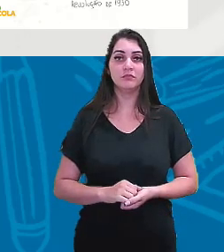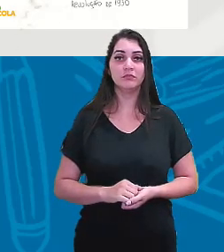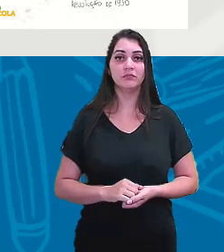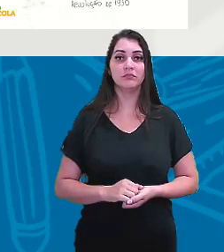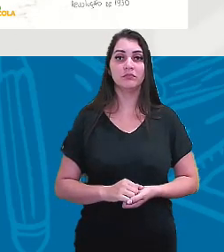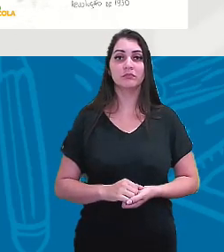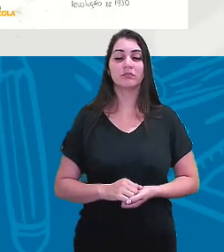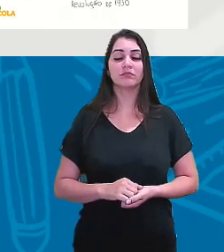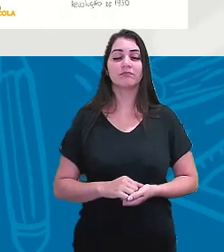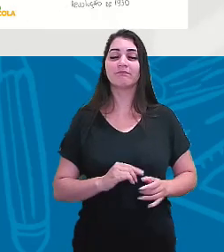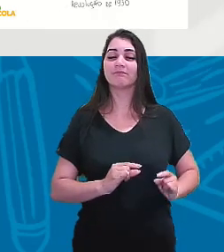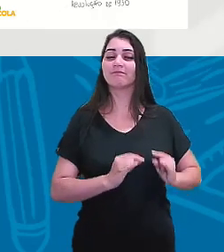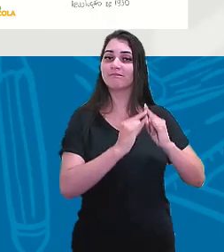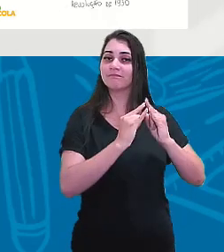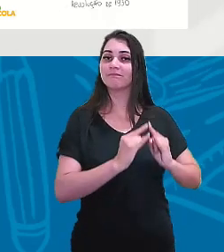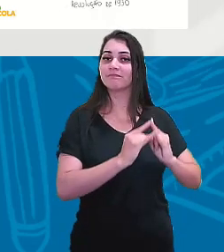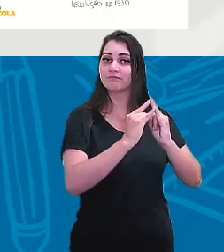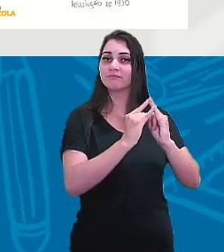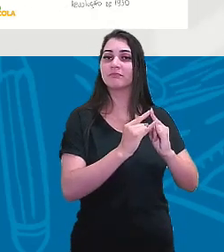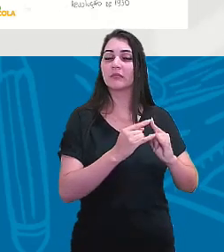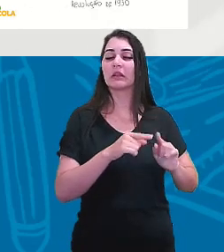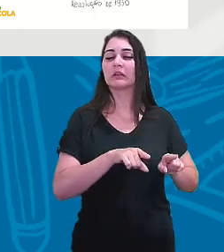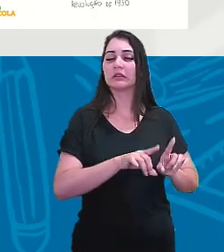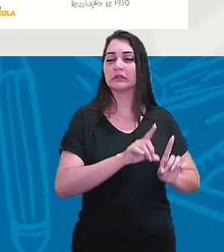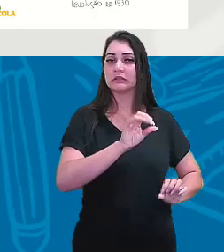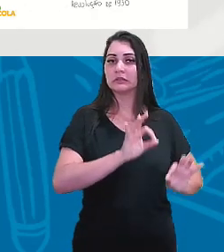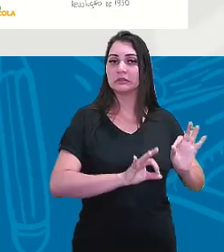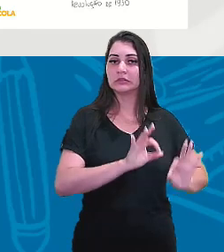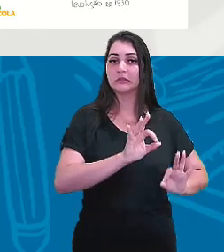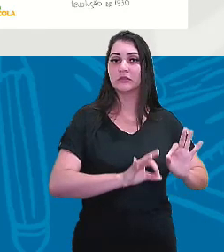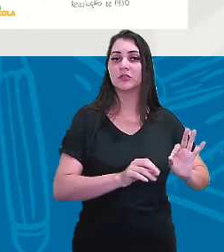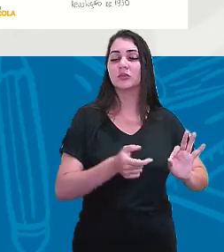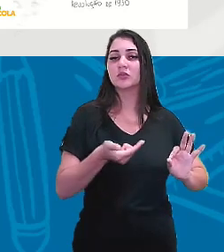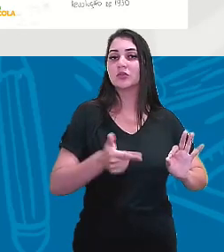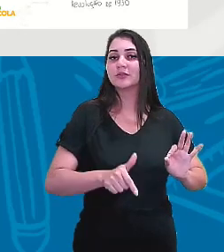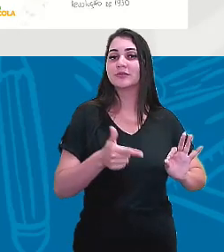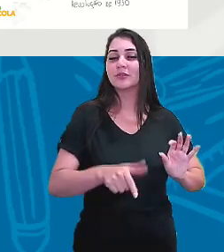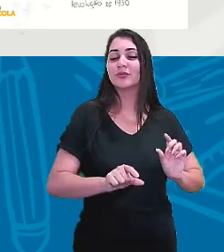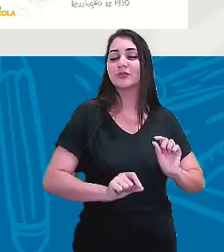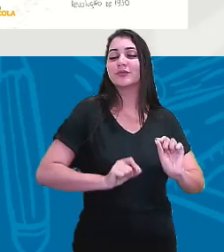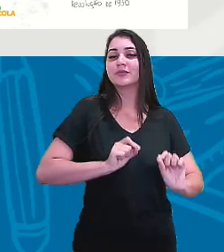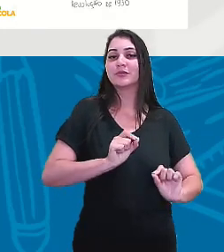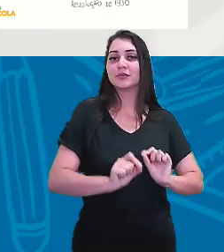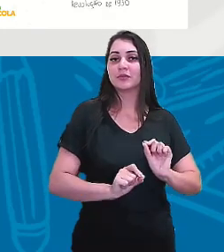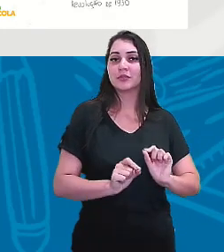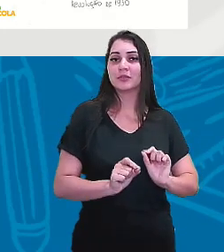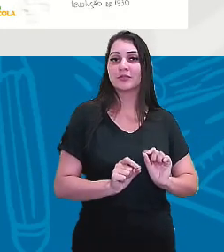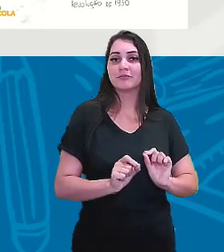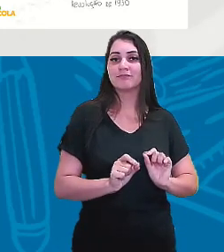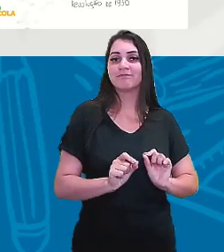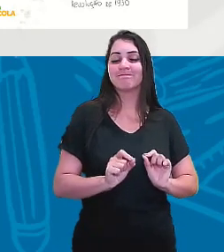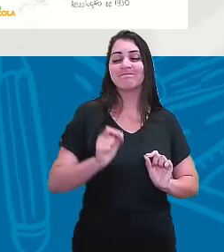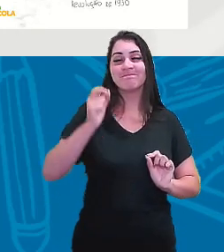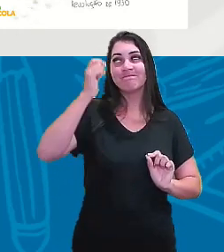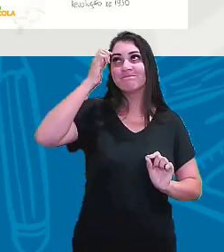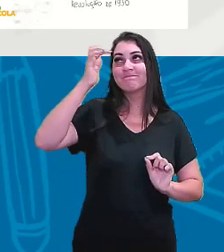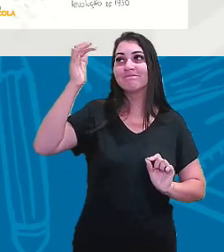imperial, de uma organização que não tinha essa lógica